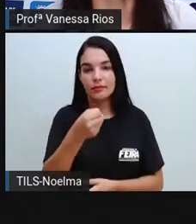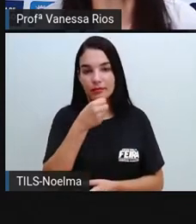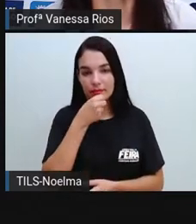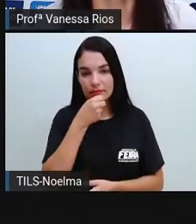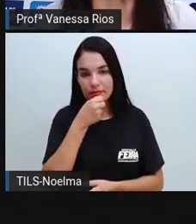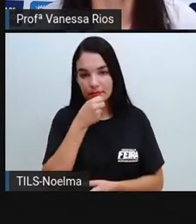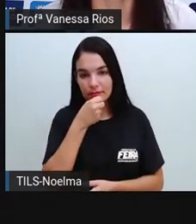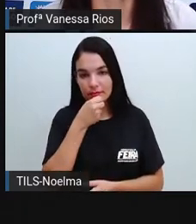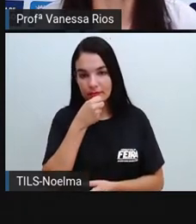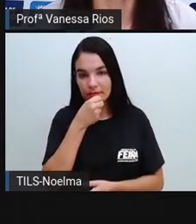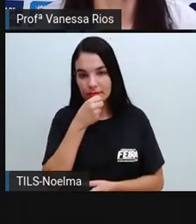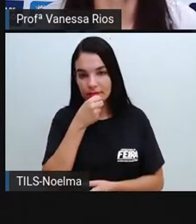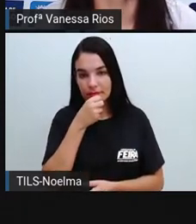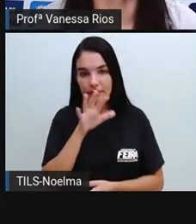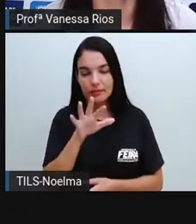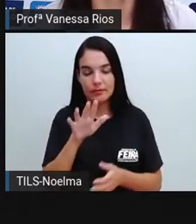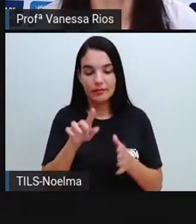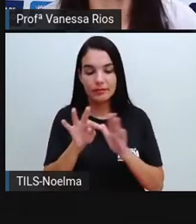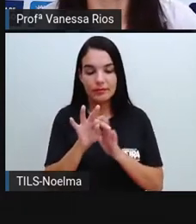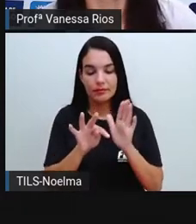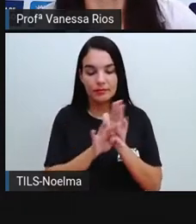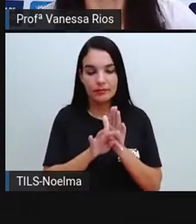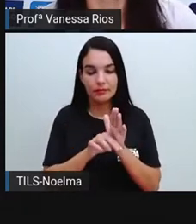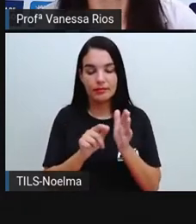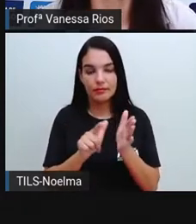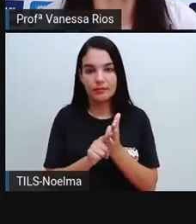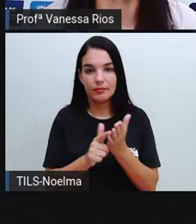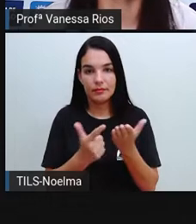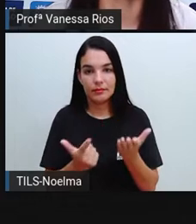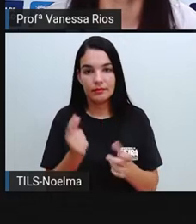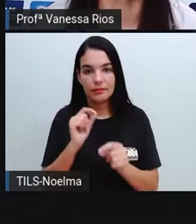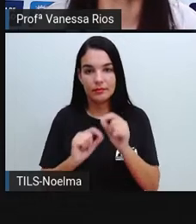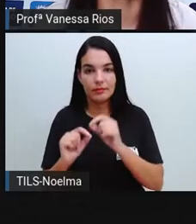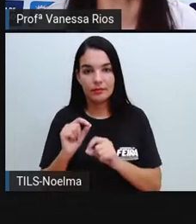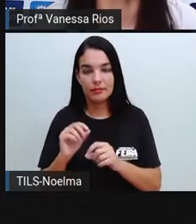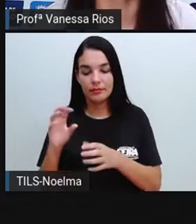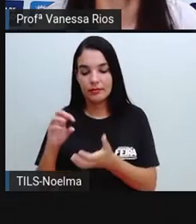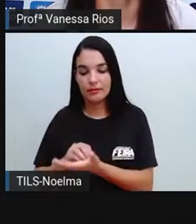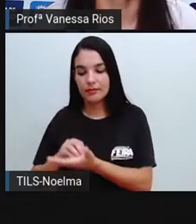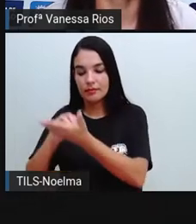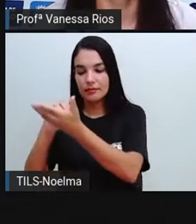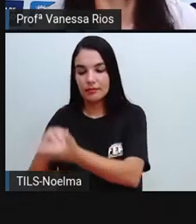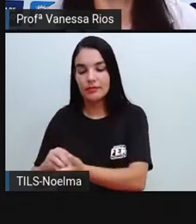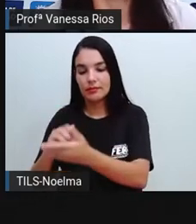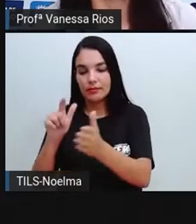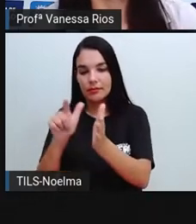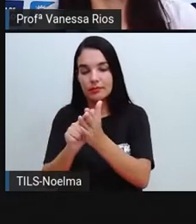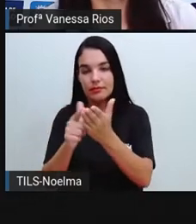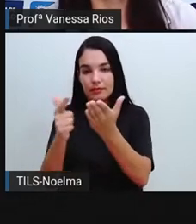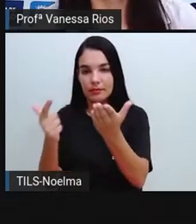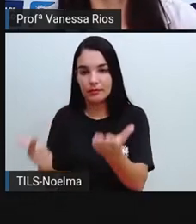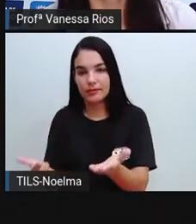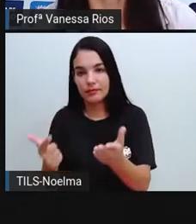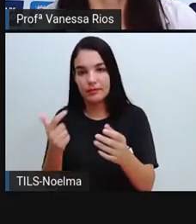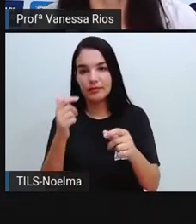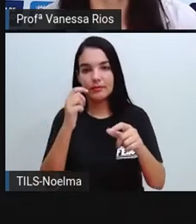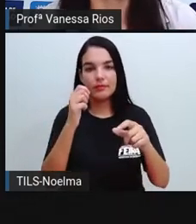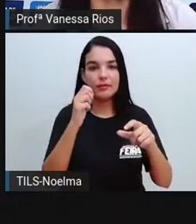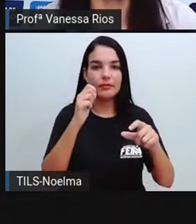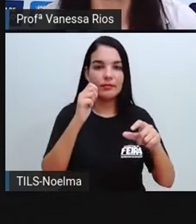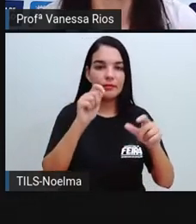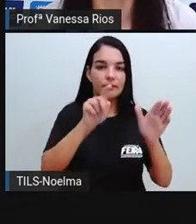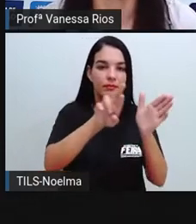os textos veiculados pelos jornais, revistas, rádio e televisão, os quais possuem o intuito de